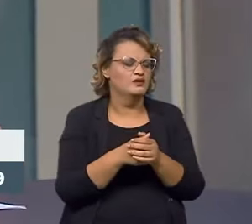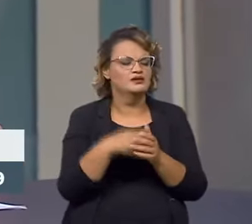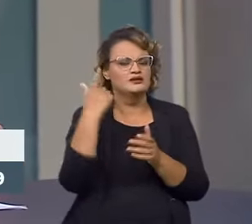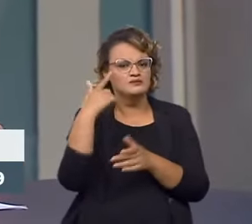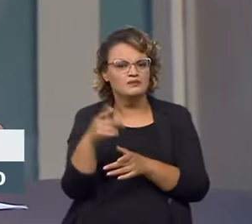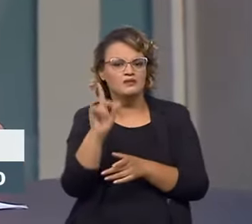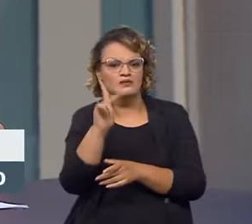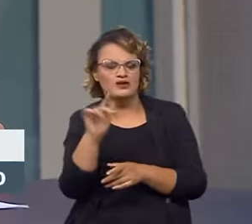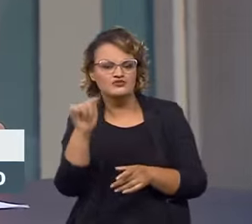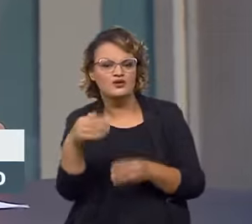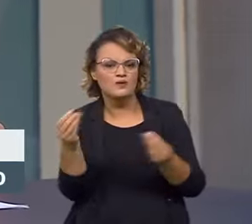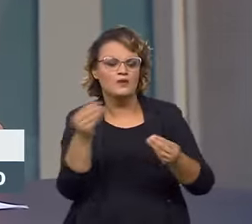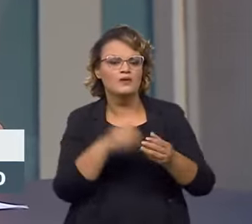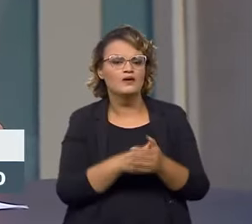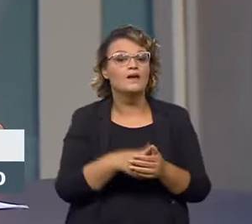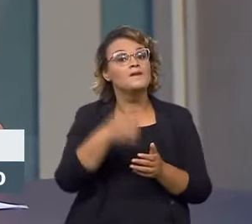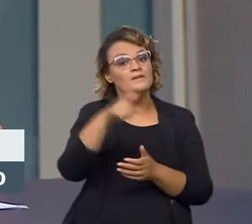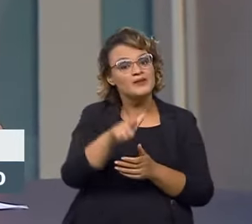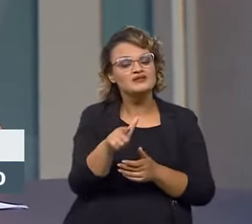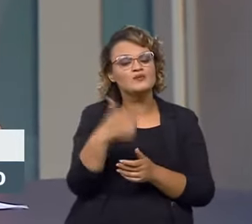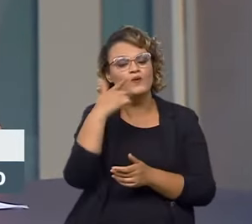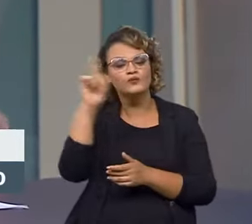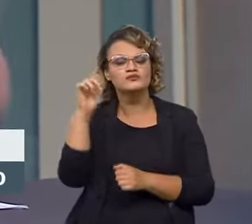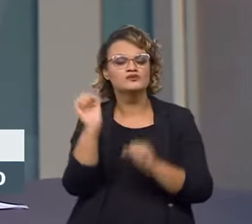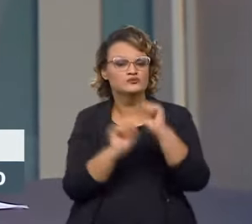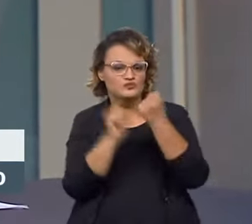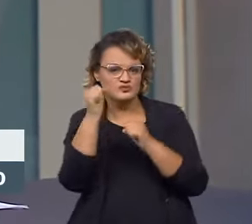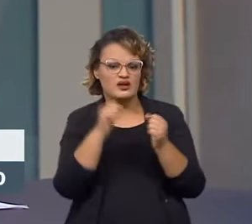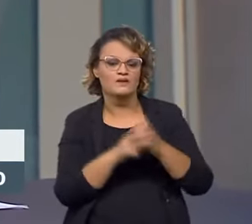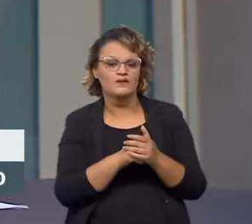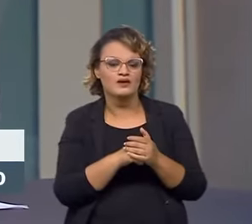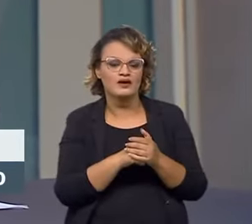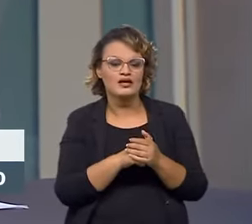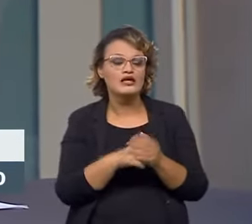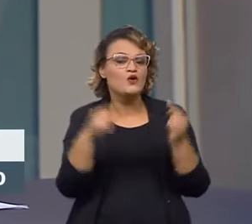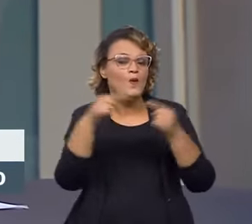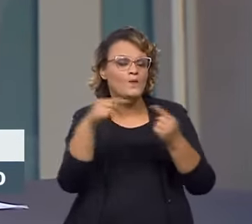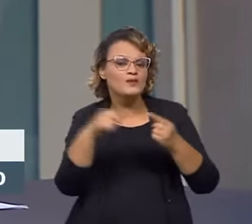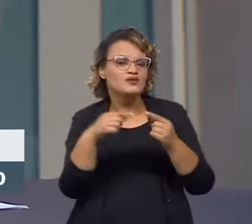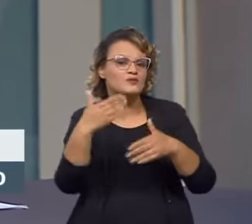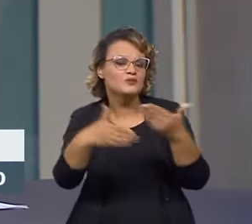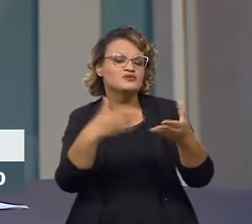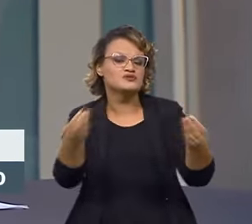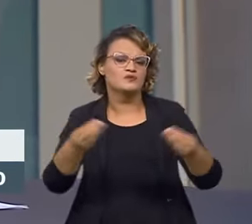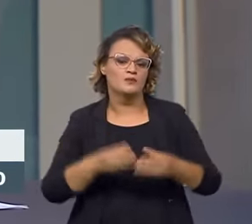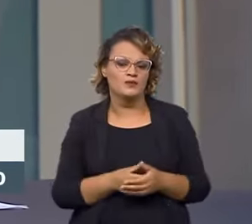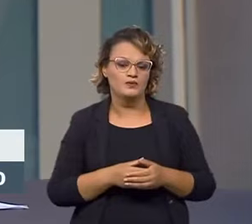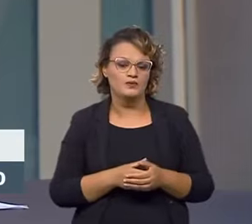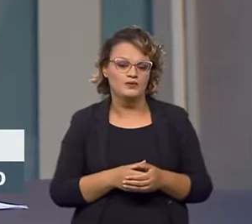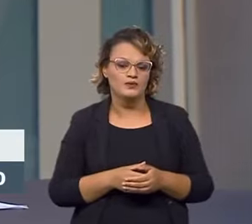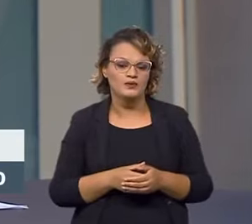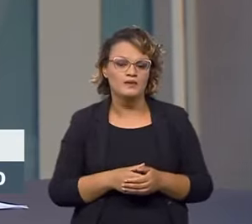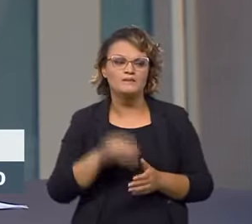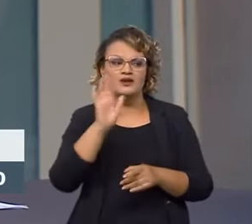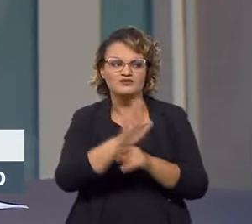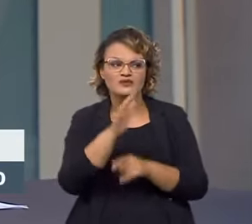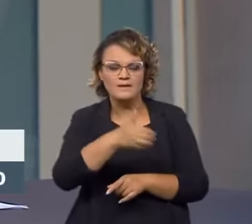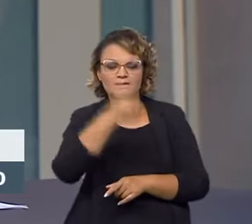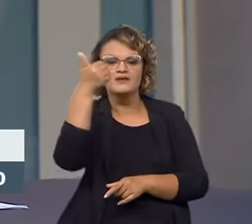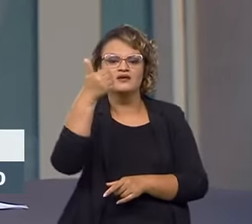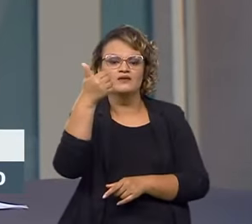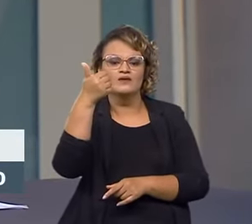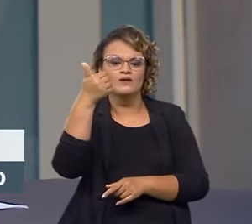do quilo, quanto para a metrologia chamada industrial. Como é que eu aplico isso no processo de fabricação para melhorar